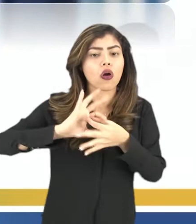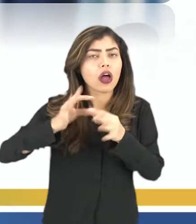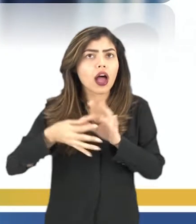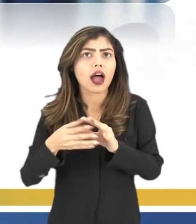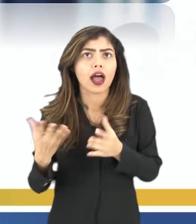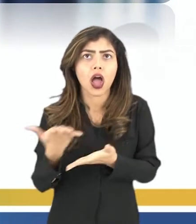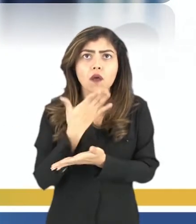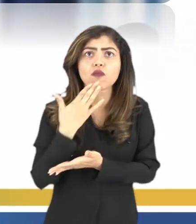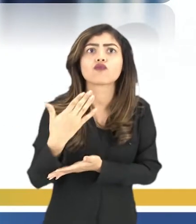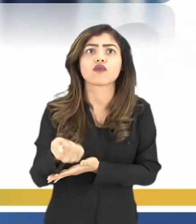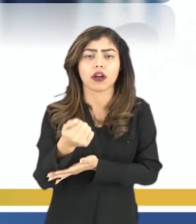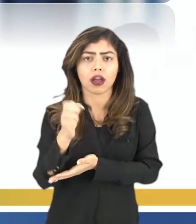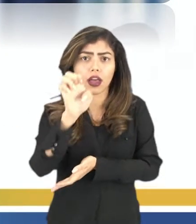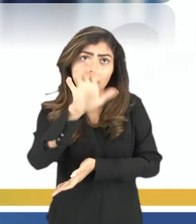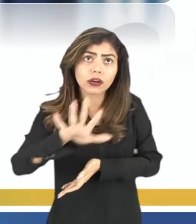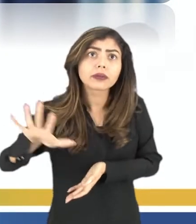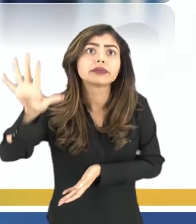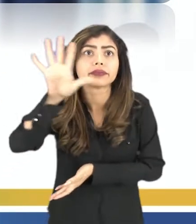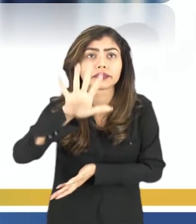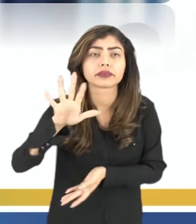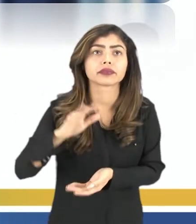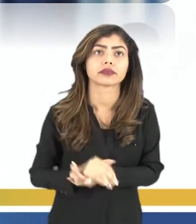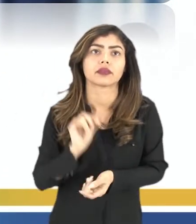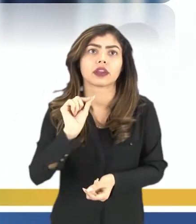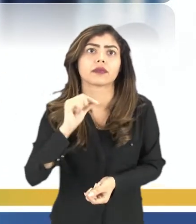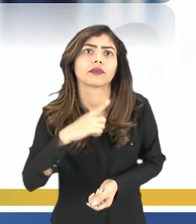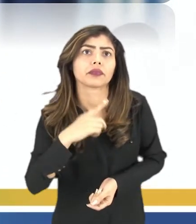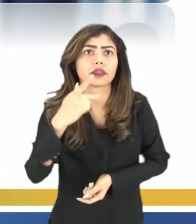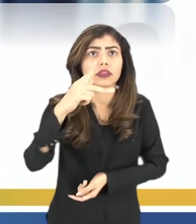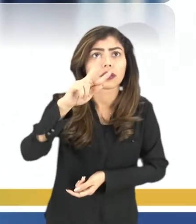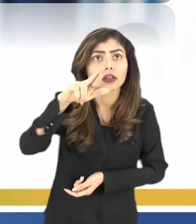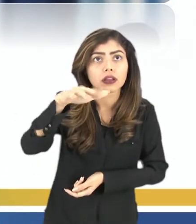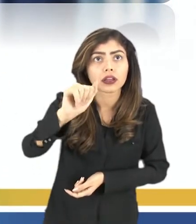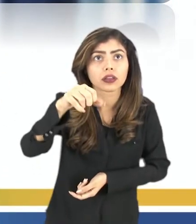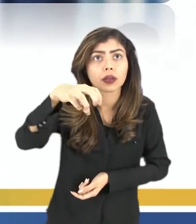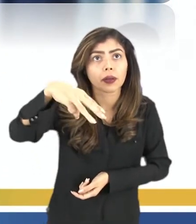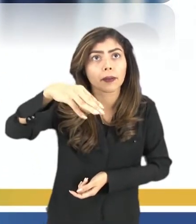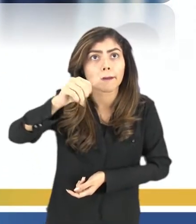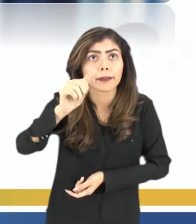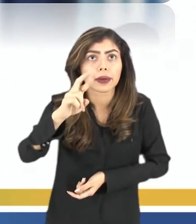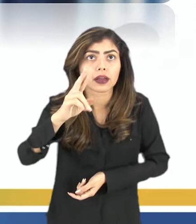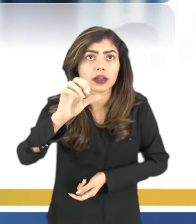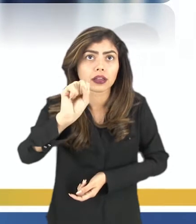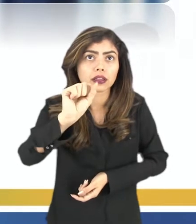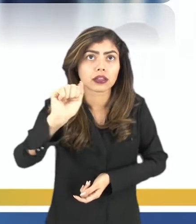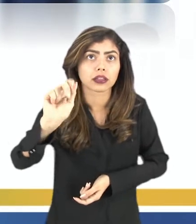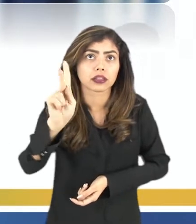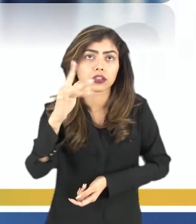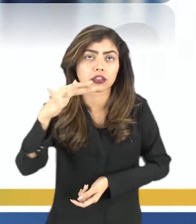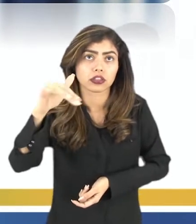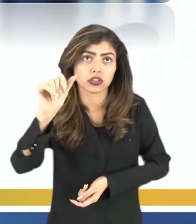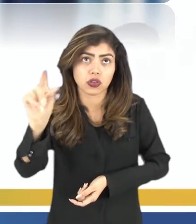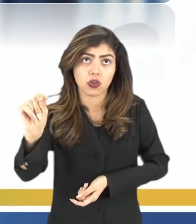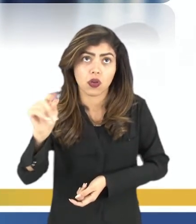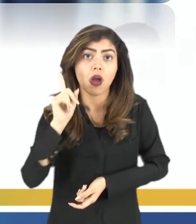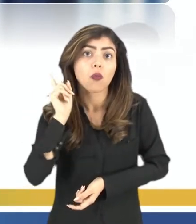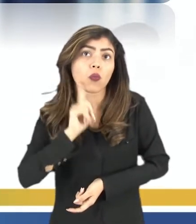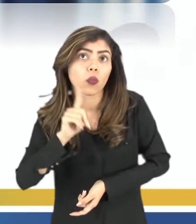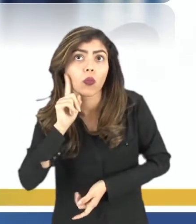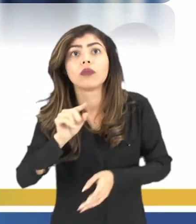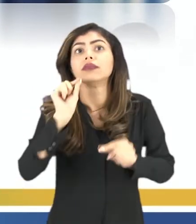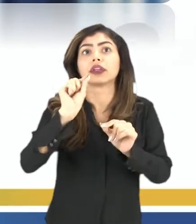econômica europeia, né? Nós temos o plano Marshall, que é um plano que é estabelecido pelos Estados Unidos,